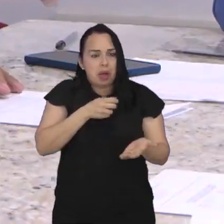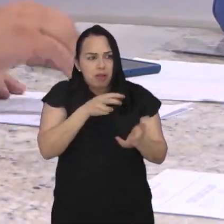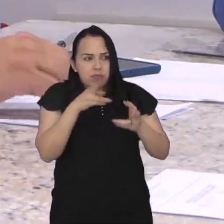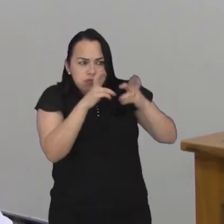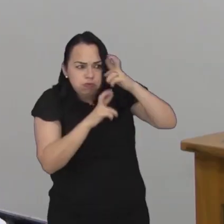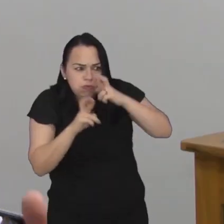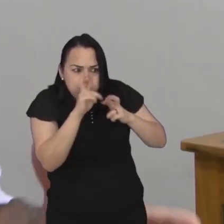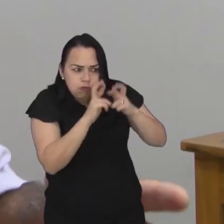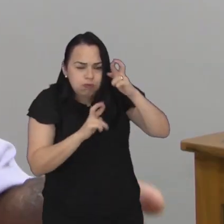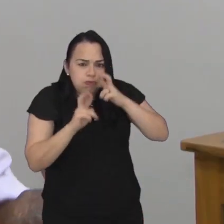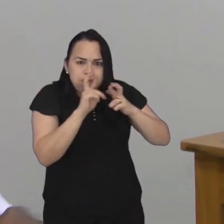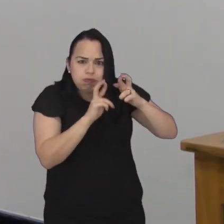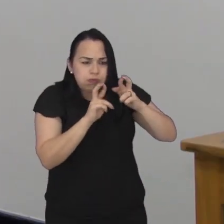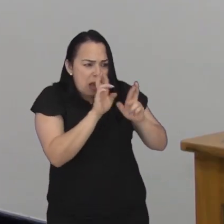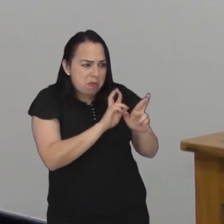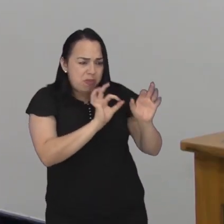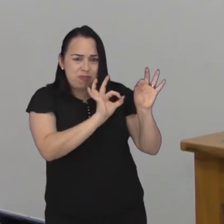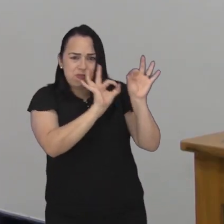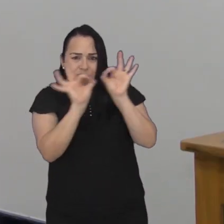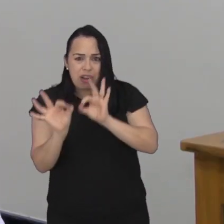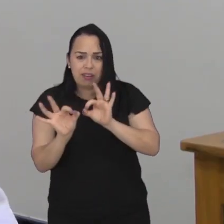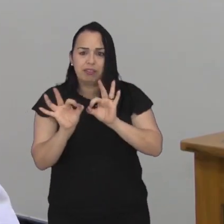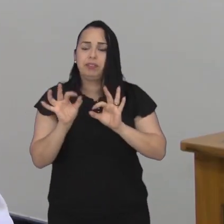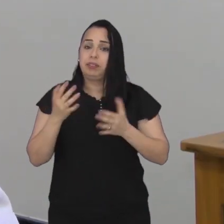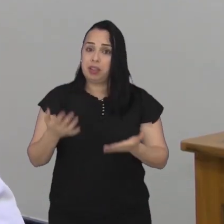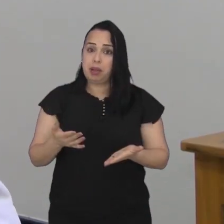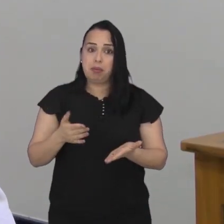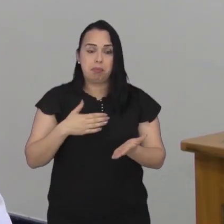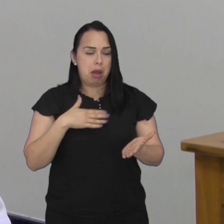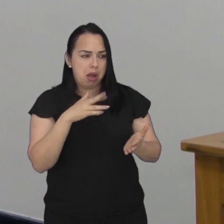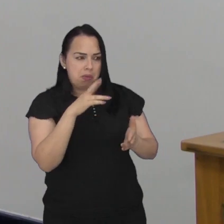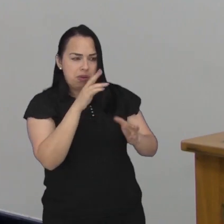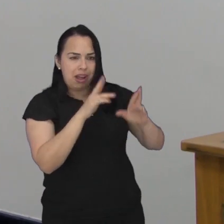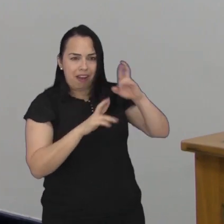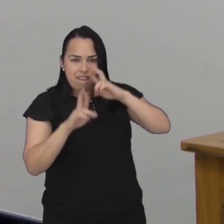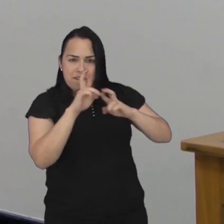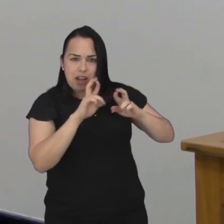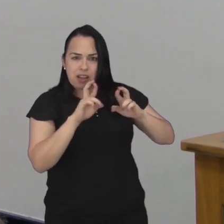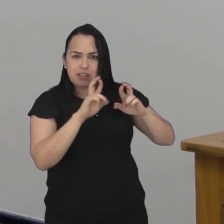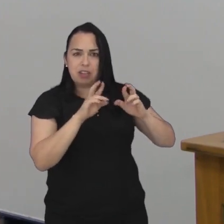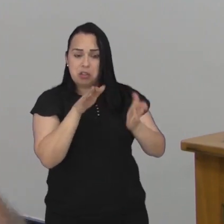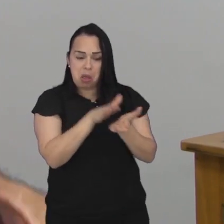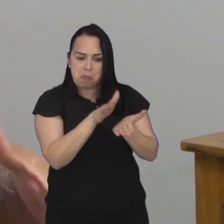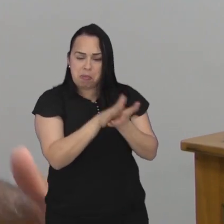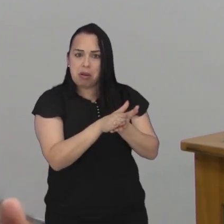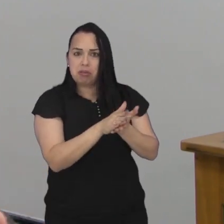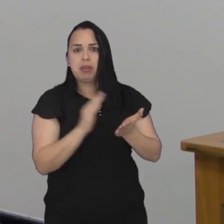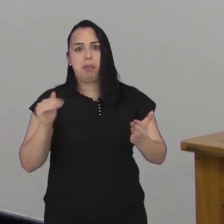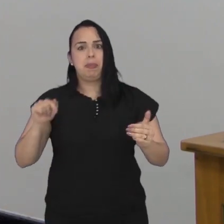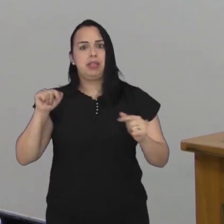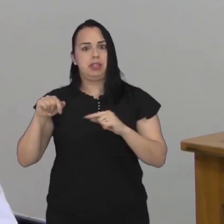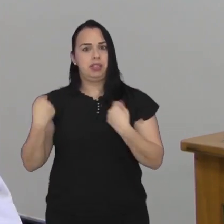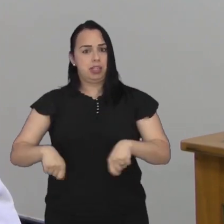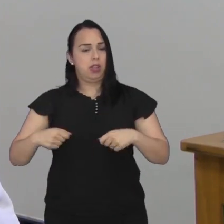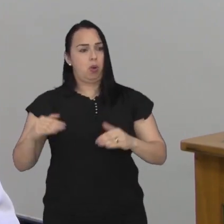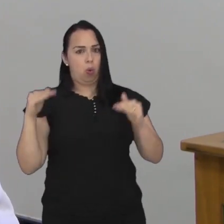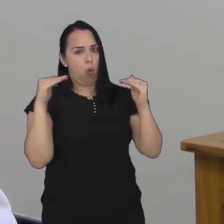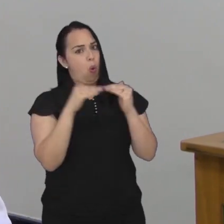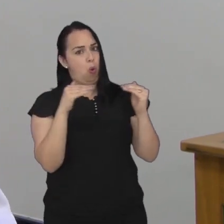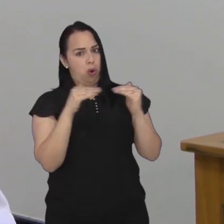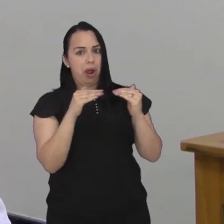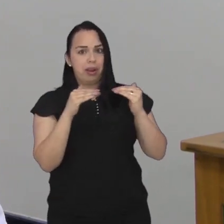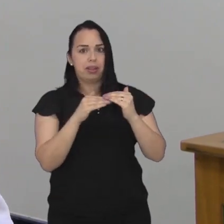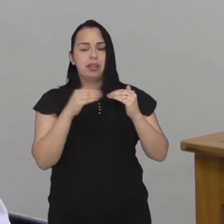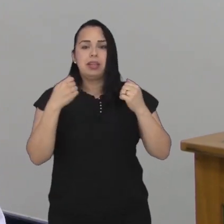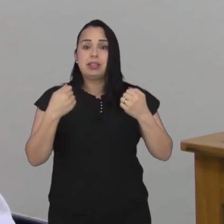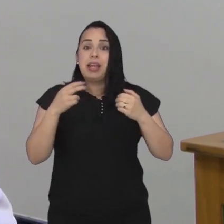Executivo. É uma reunião conjunta com essas duas comissões para aprovar as contas do Executivo. Isso está no regimento e precisa ser